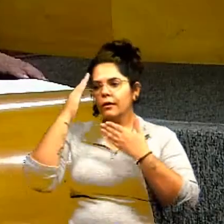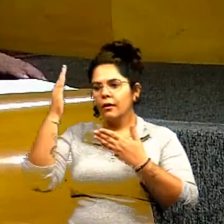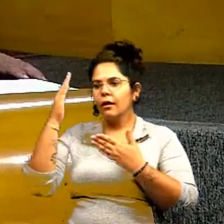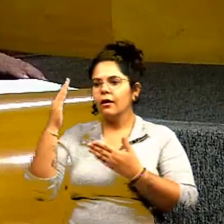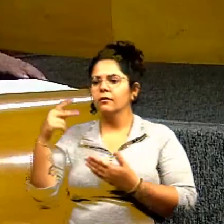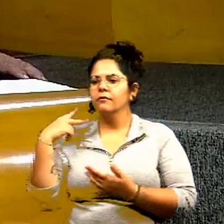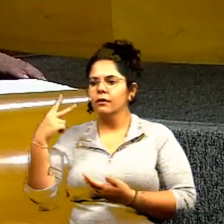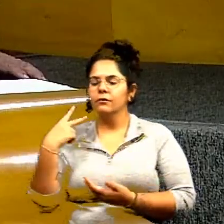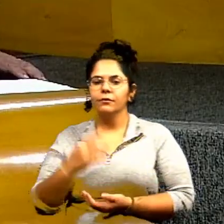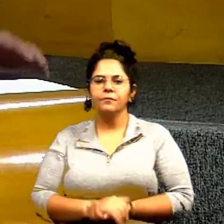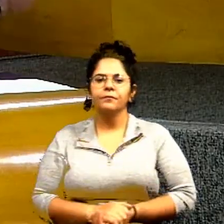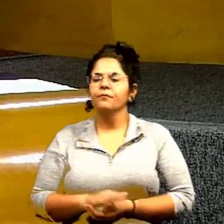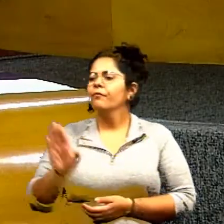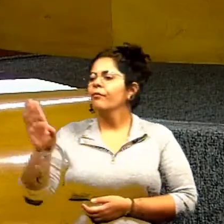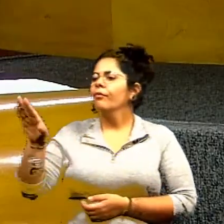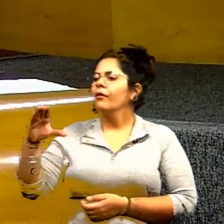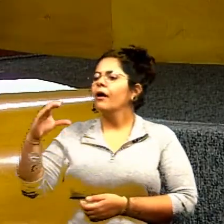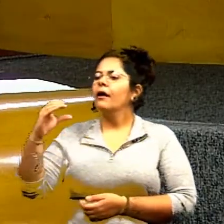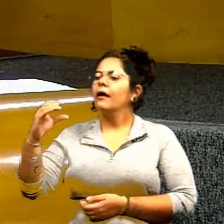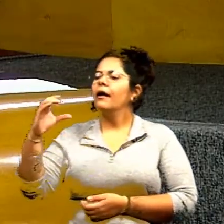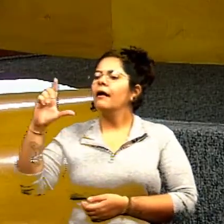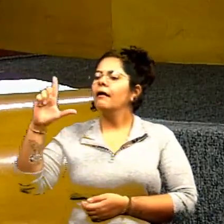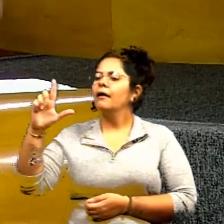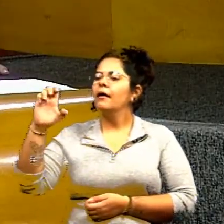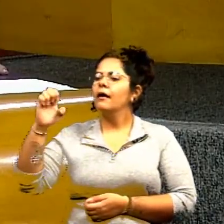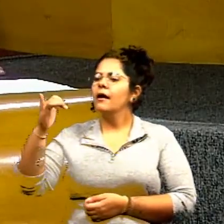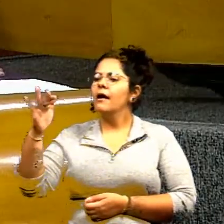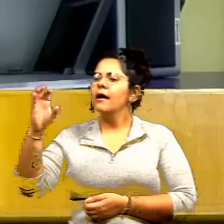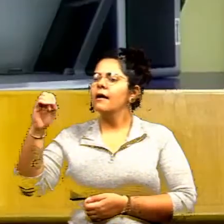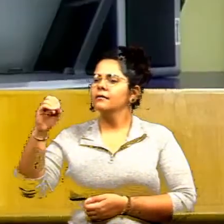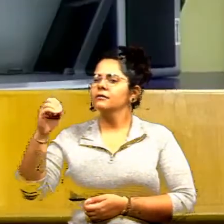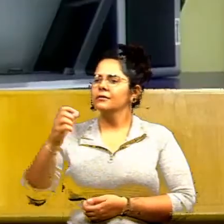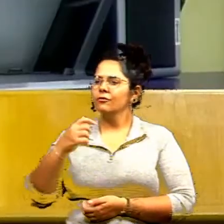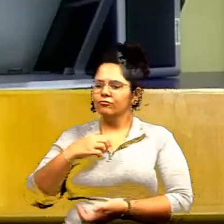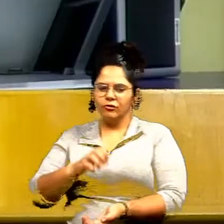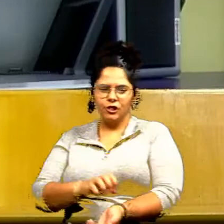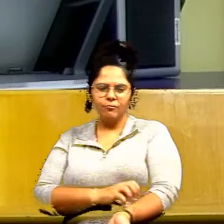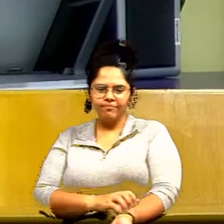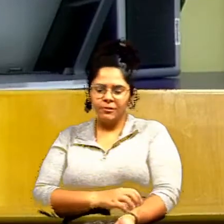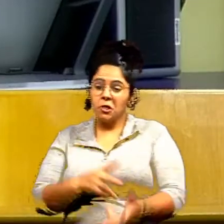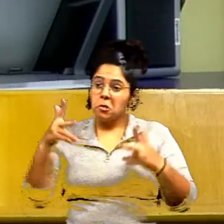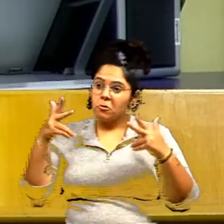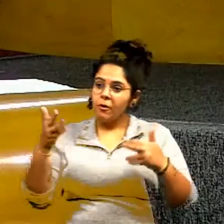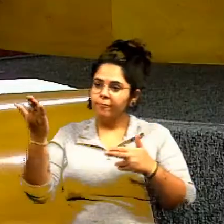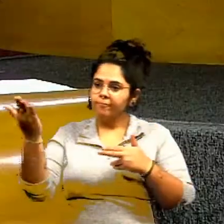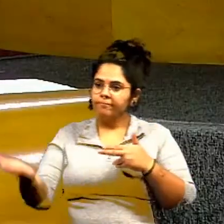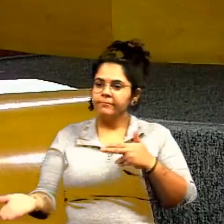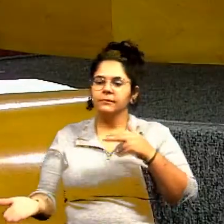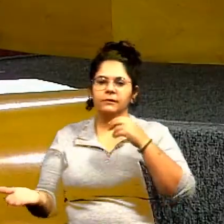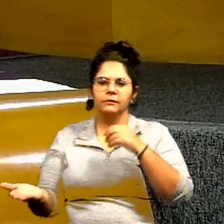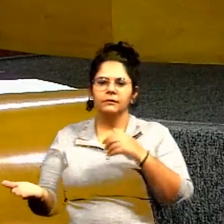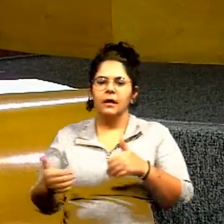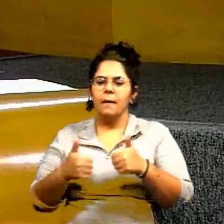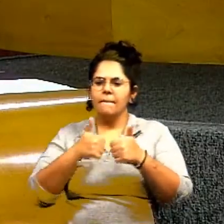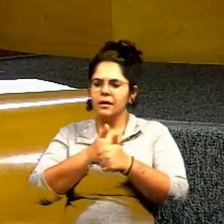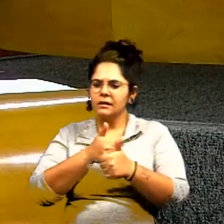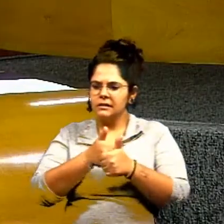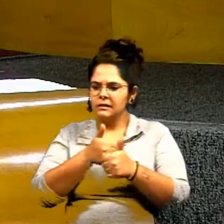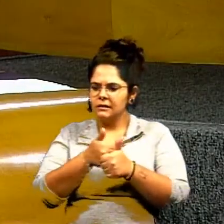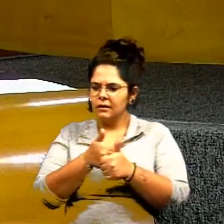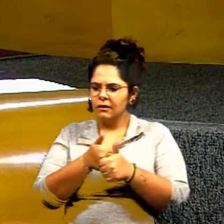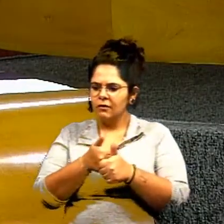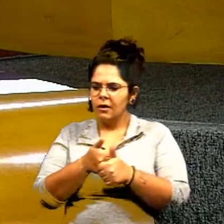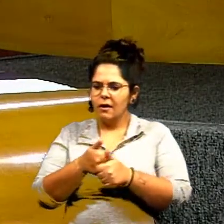Diamantino. Crescio, agora eu estou sentindo a pele que você sentiu. O quanto você foi perseguido na sua região,